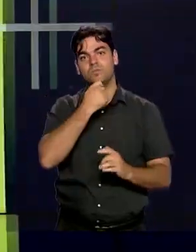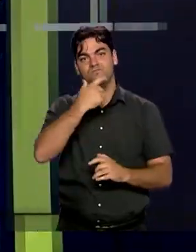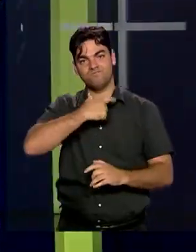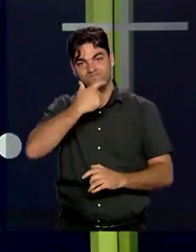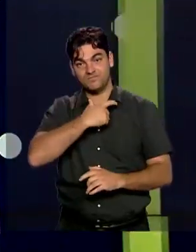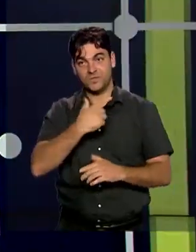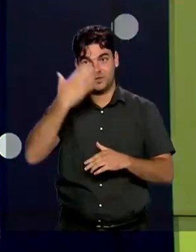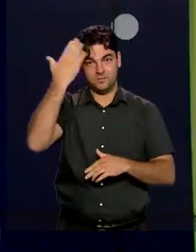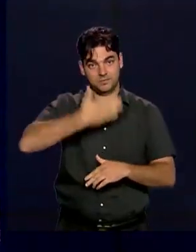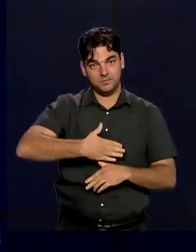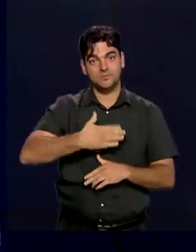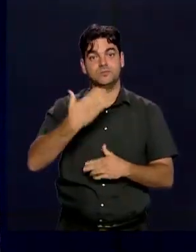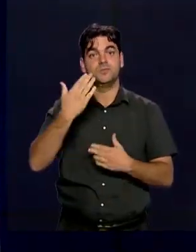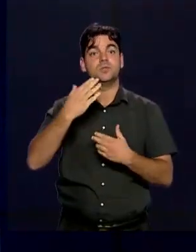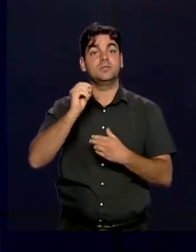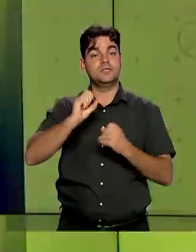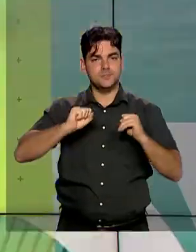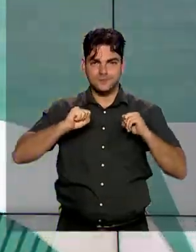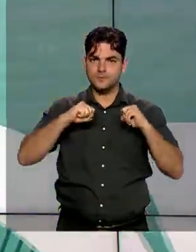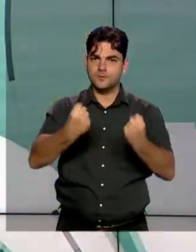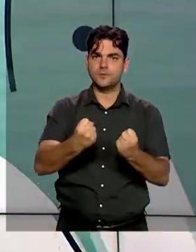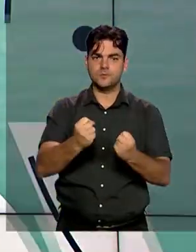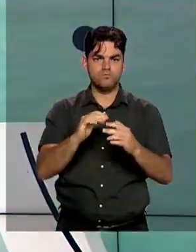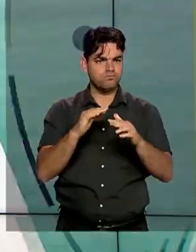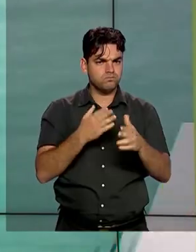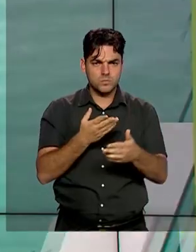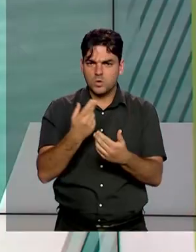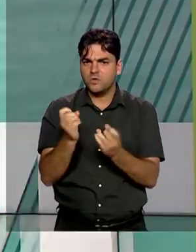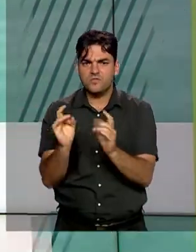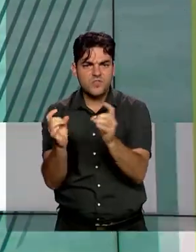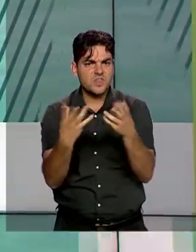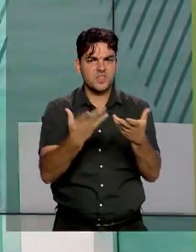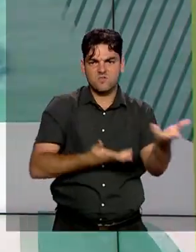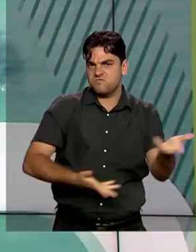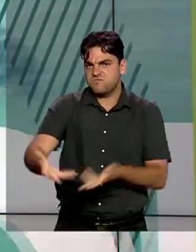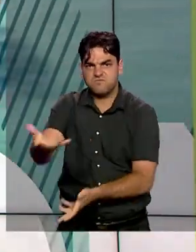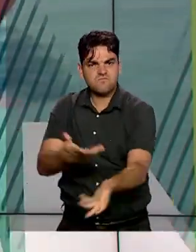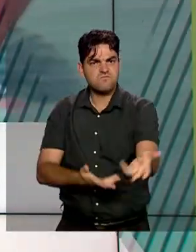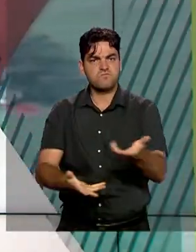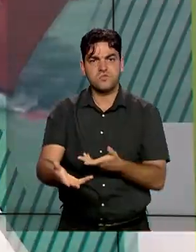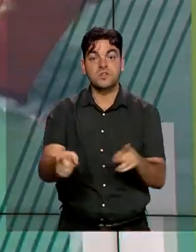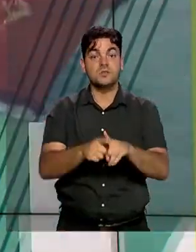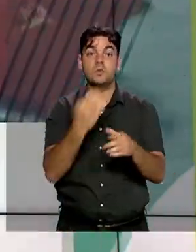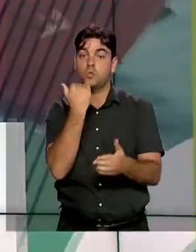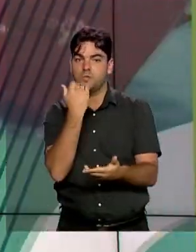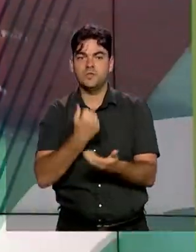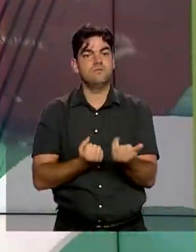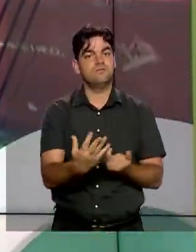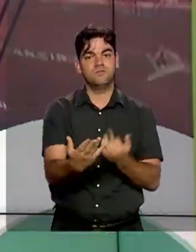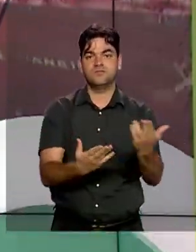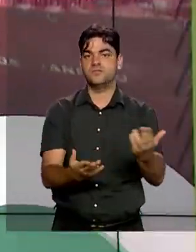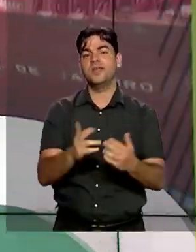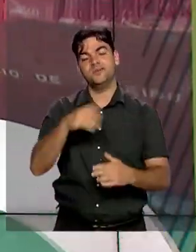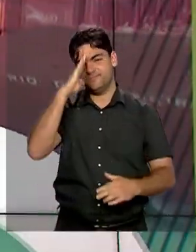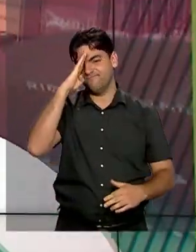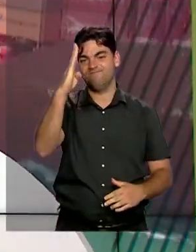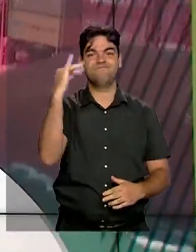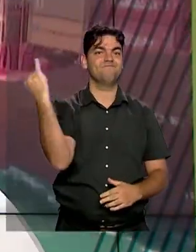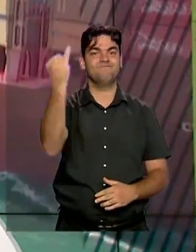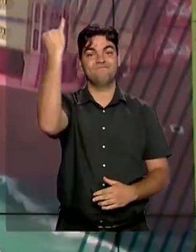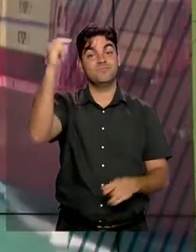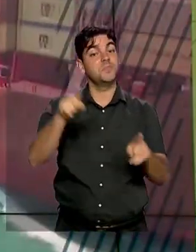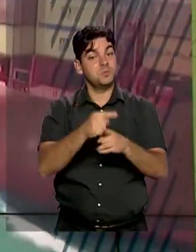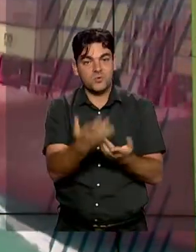destacou que o compromisso de manter os fluxos comerciais e as cadeias de suprimento vem simultaneamente com o